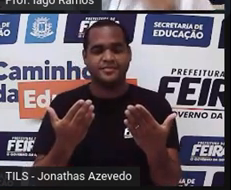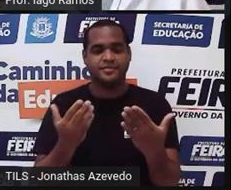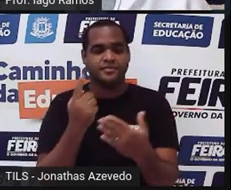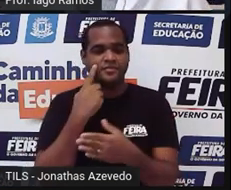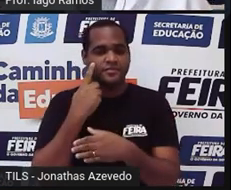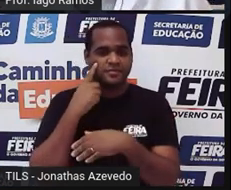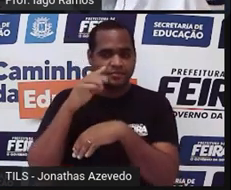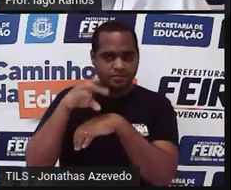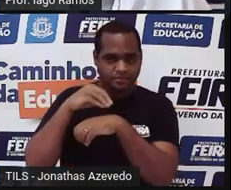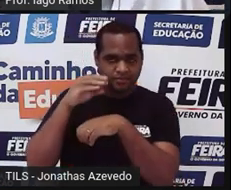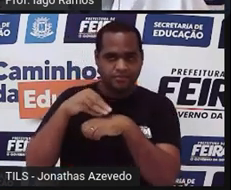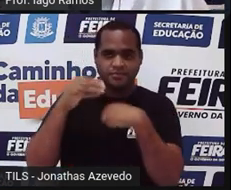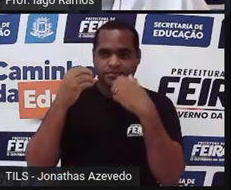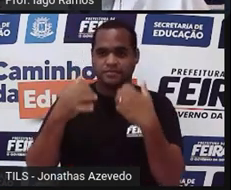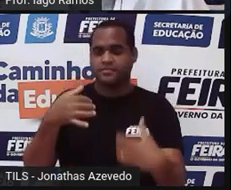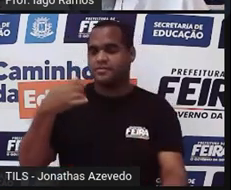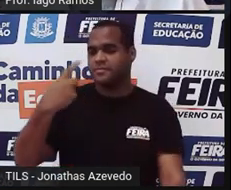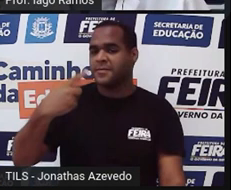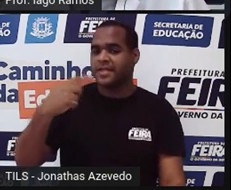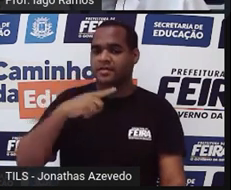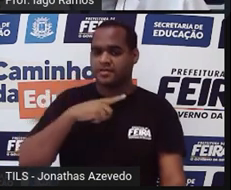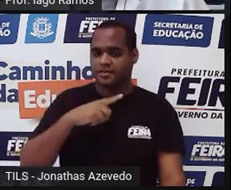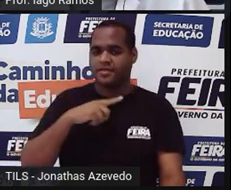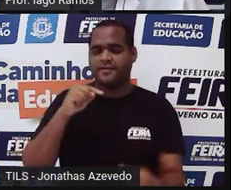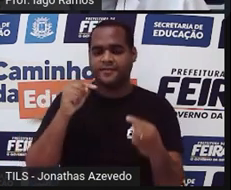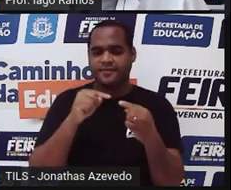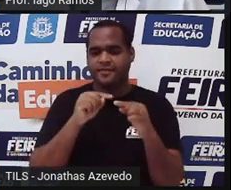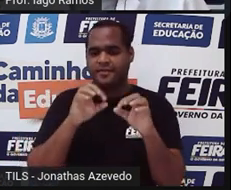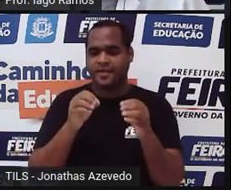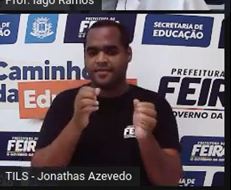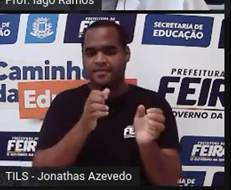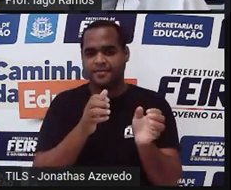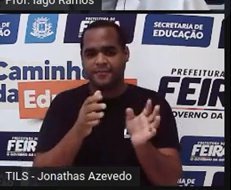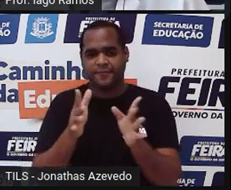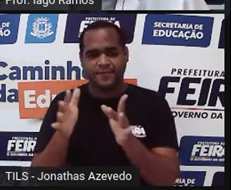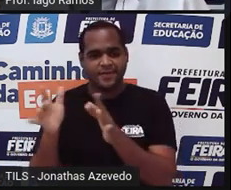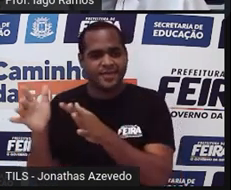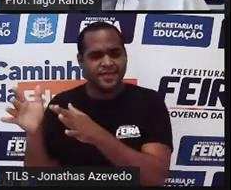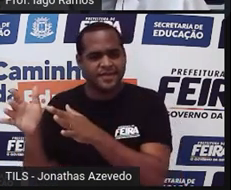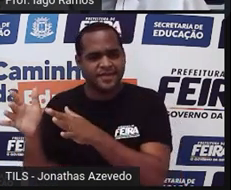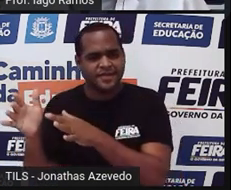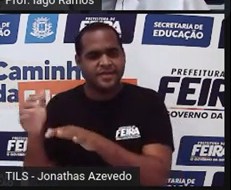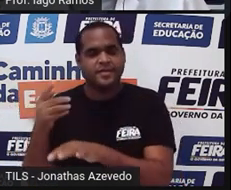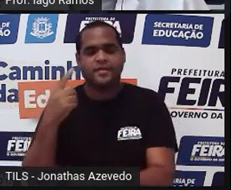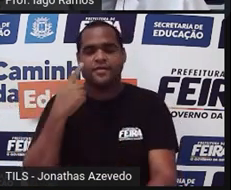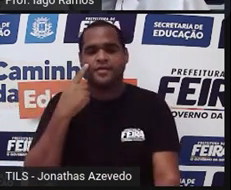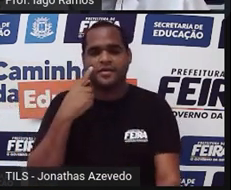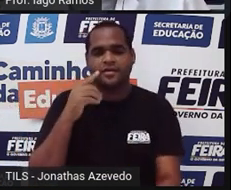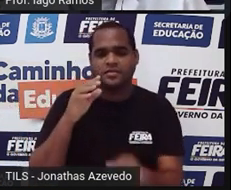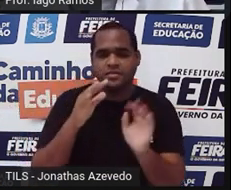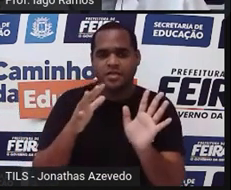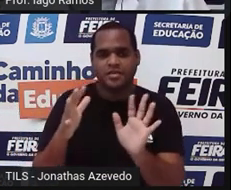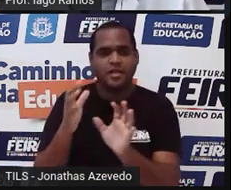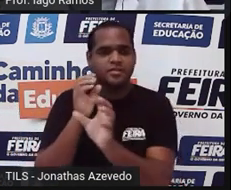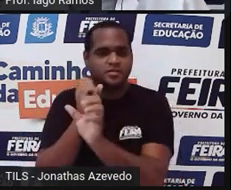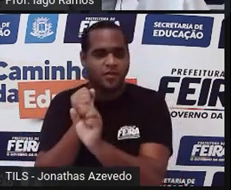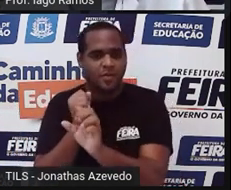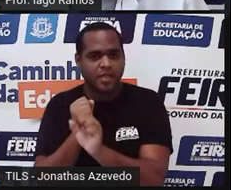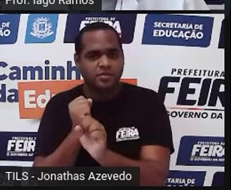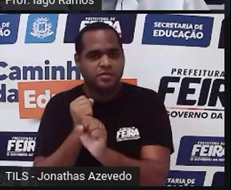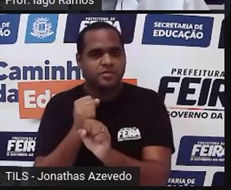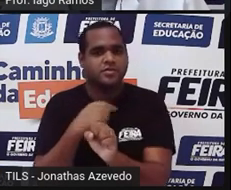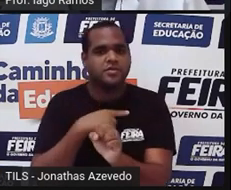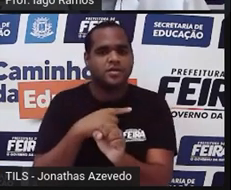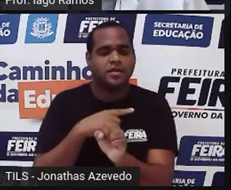Pegando ali a primeira parte da condição de existência, eu já vou até avançar aqui e buscar na parte que já fica os cálculos. Olha